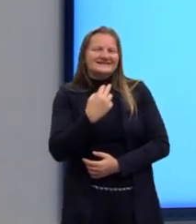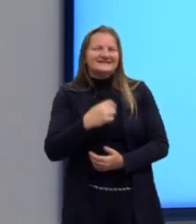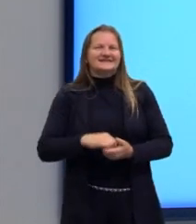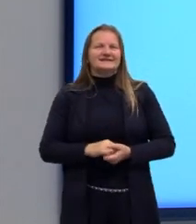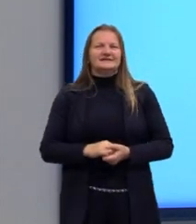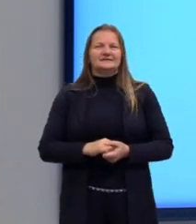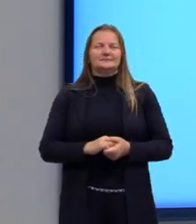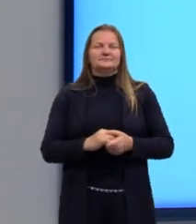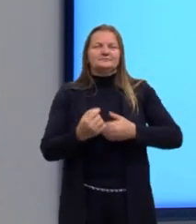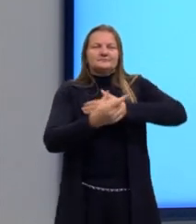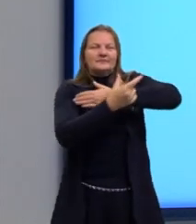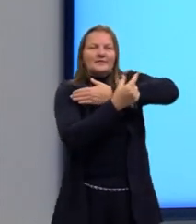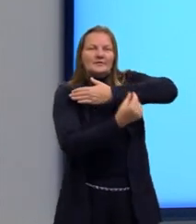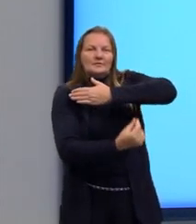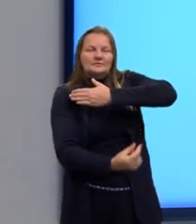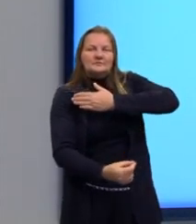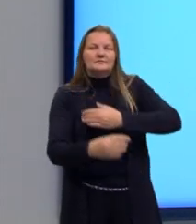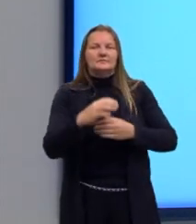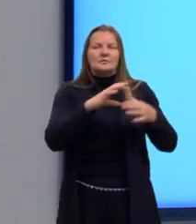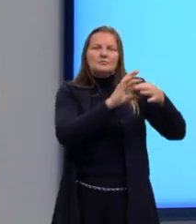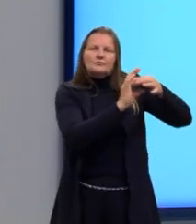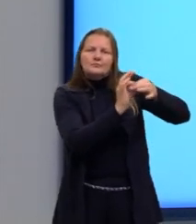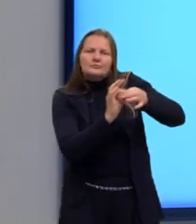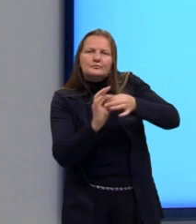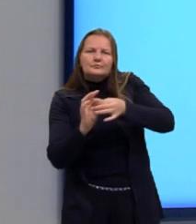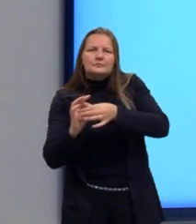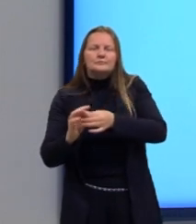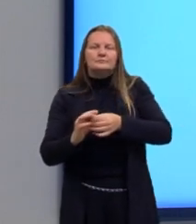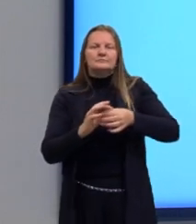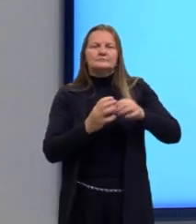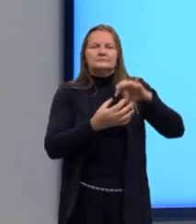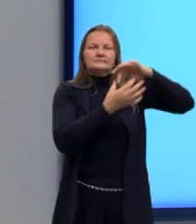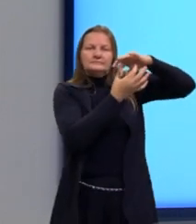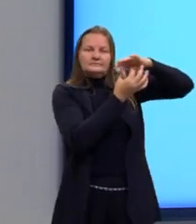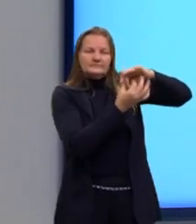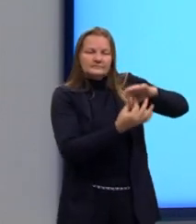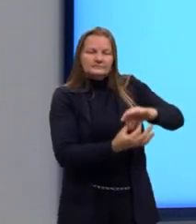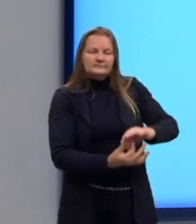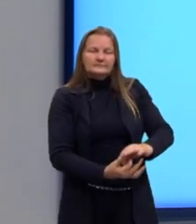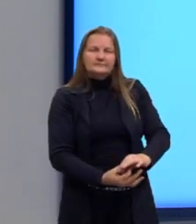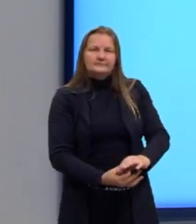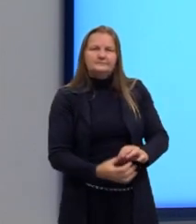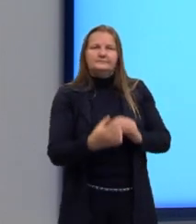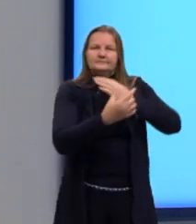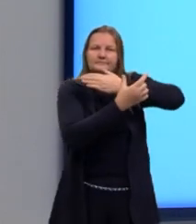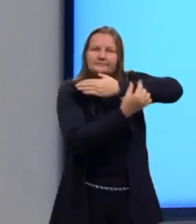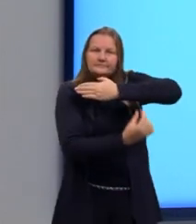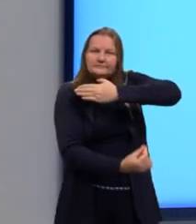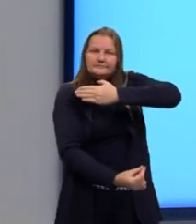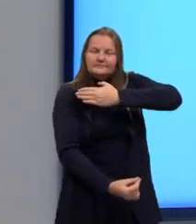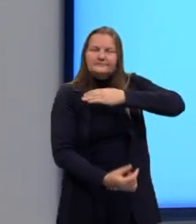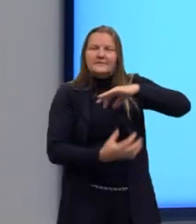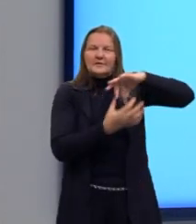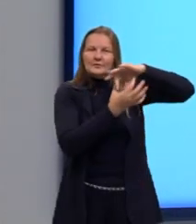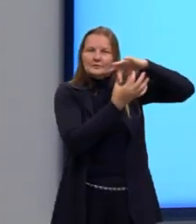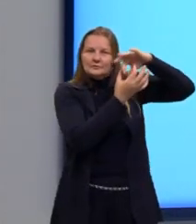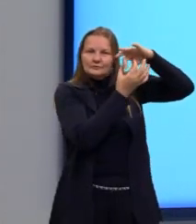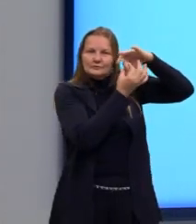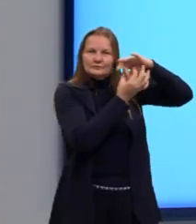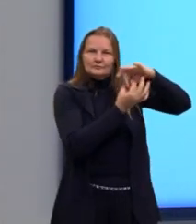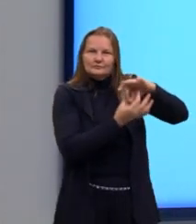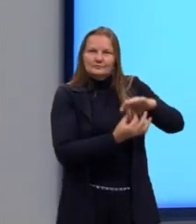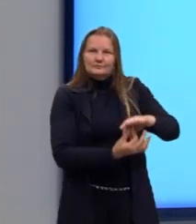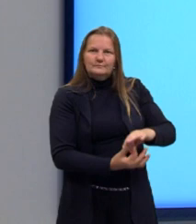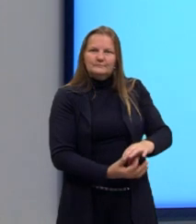ordem contrária da leitura, que normalmente nós fazemos a leitura no sentido horário, né? Eu vou fazer no anti-horário para poder chegar aqui no finalzinho e explicar